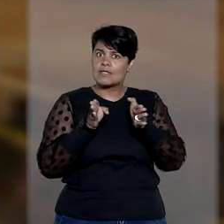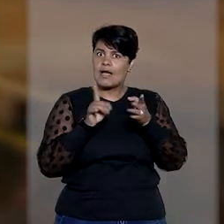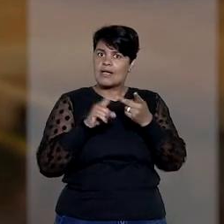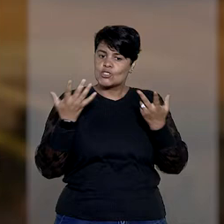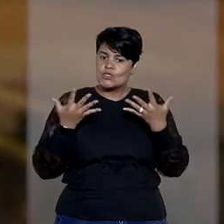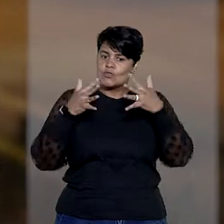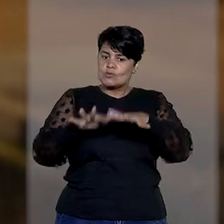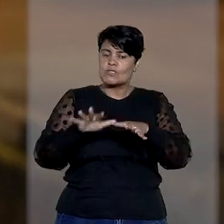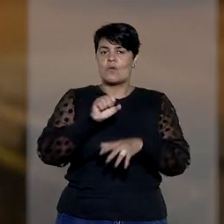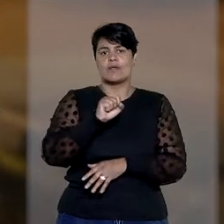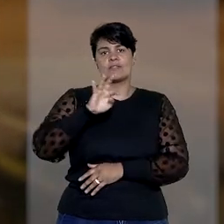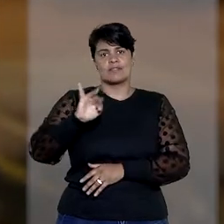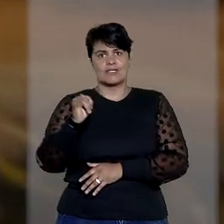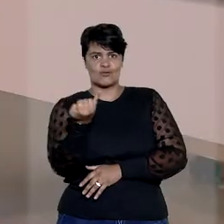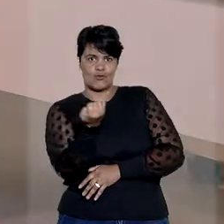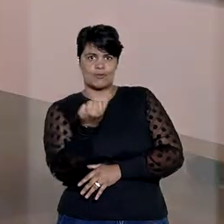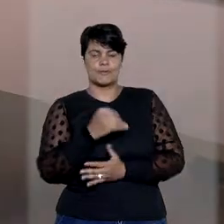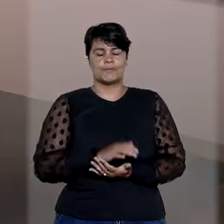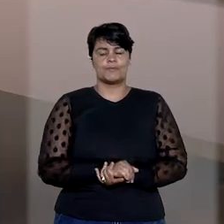inclusão do STJ.